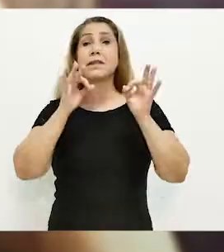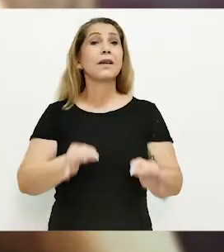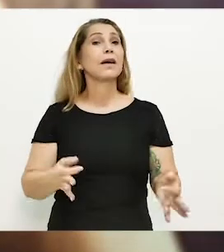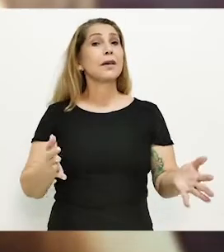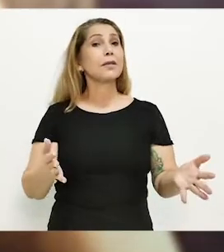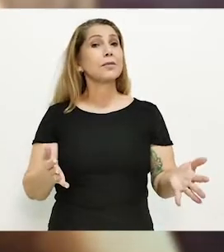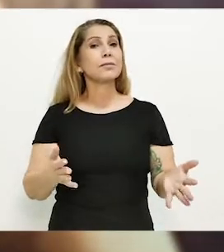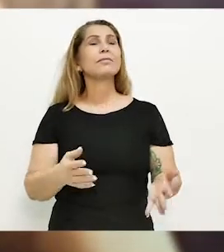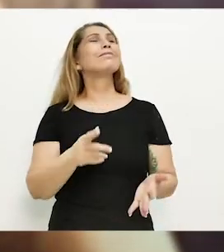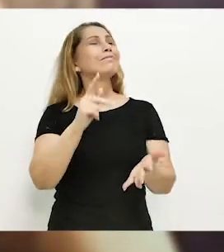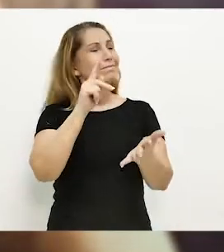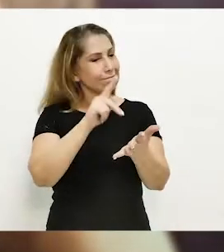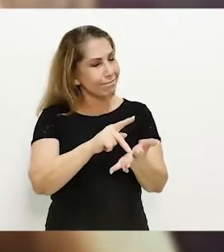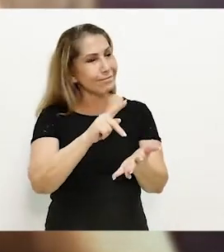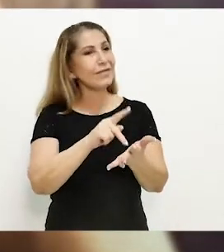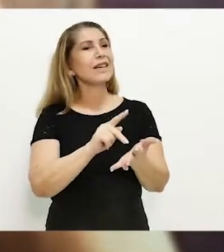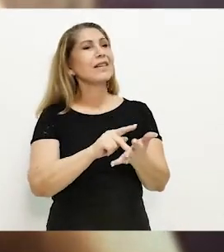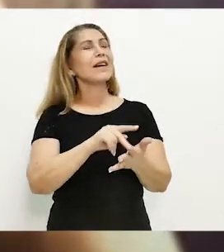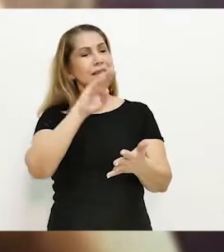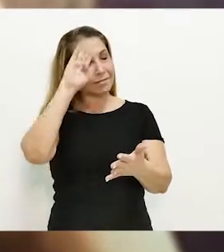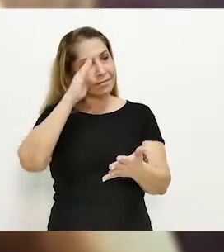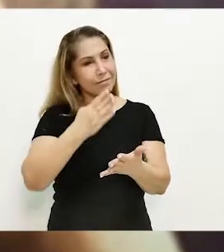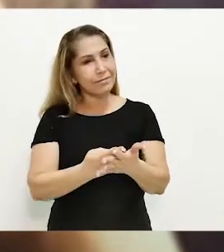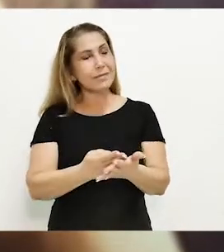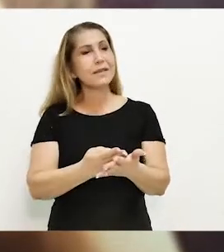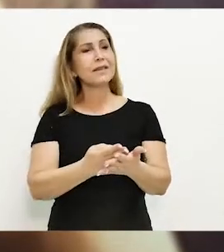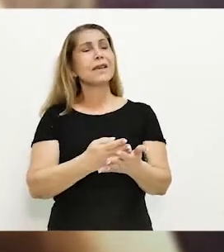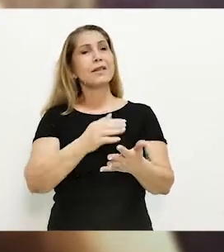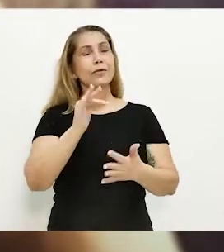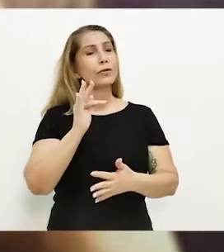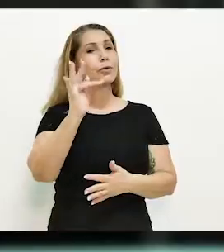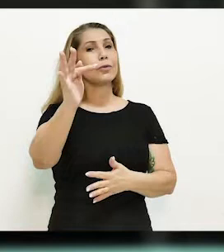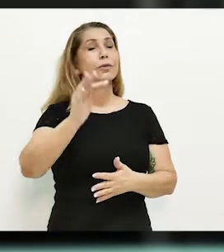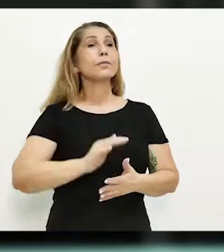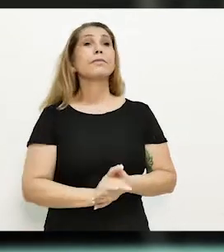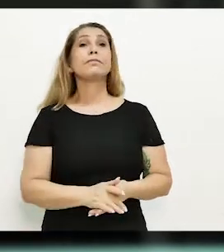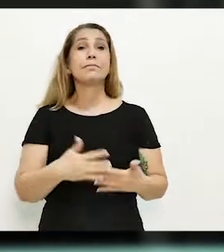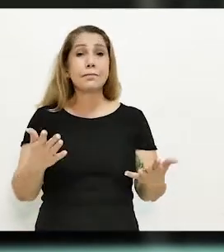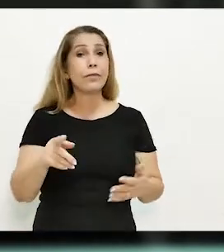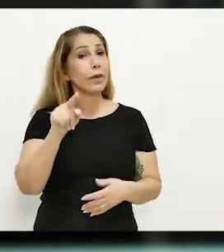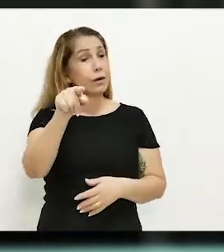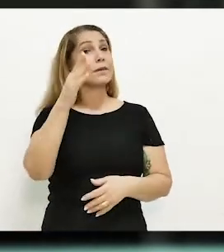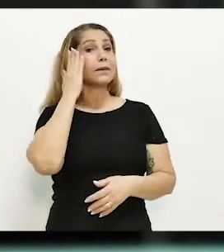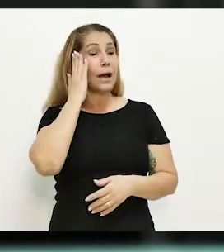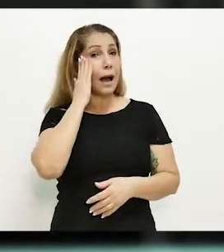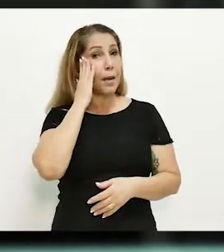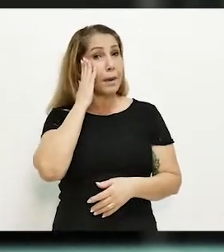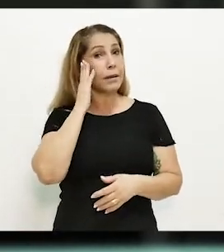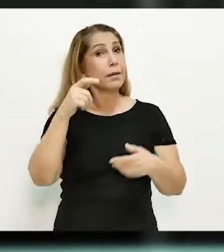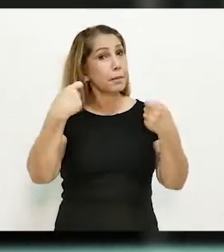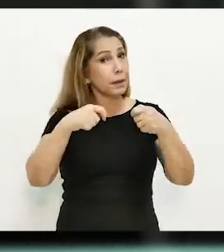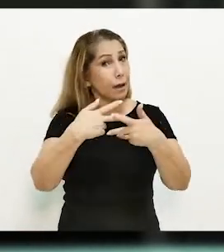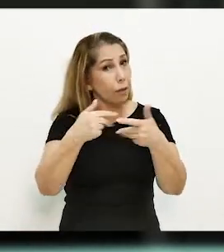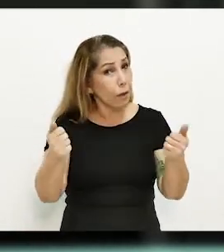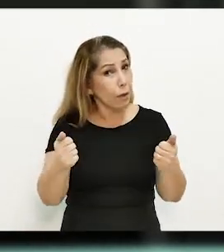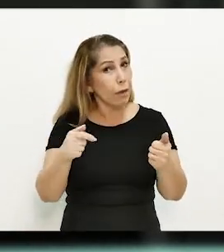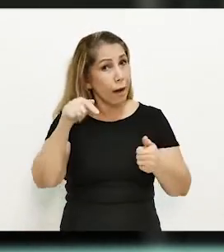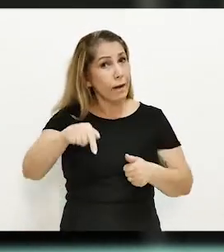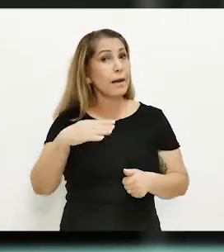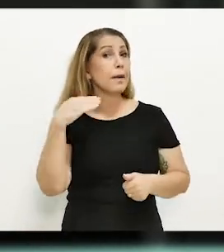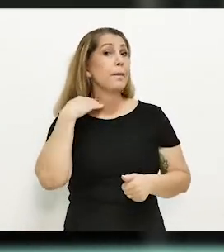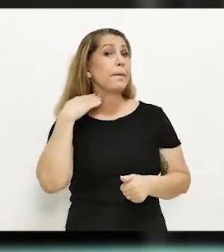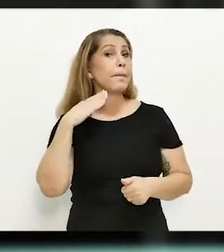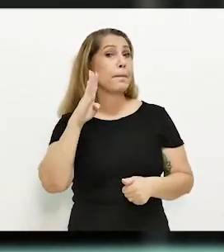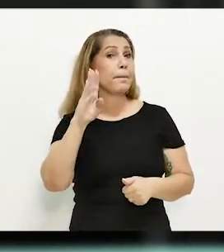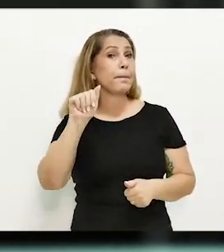não é mesmo? Com certeza Marcos, temos que ter esperança. Pois é, e a senhora já sabe, se precisar de alguma coisa, pode